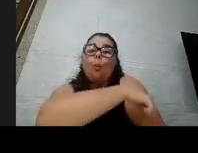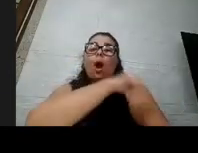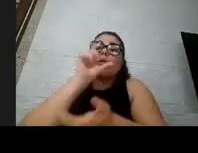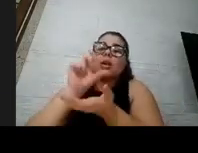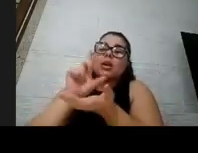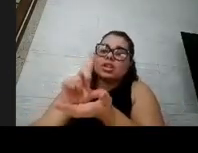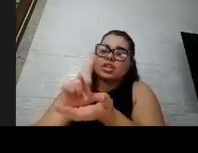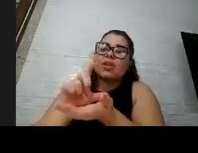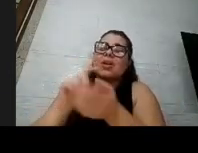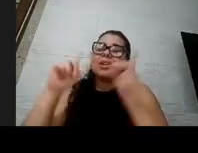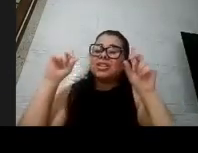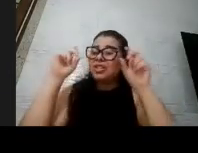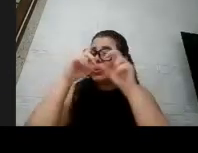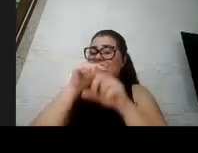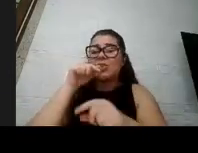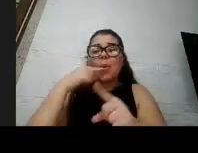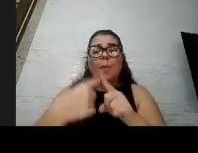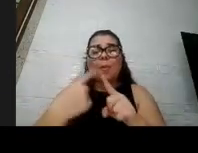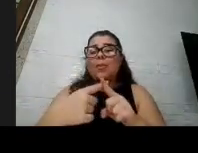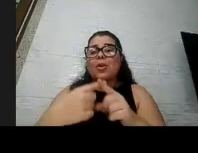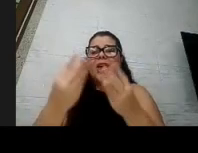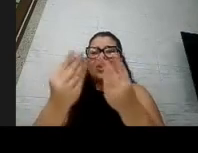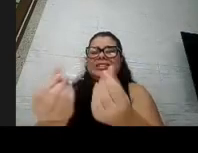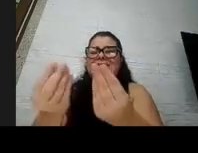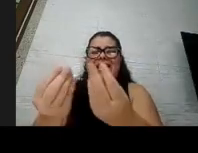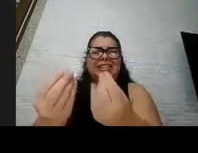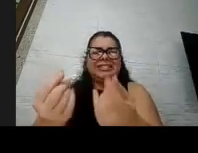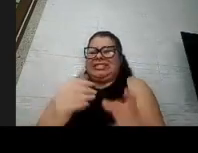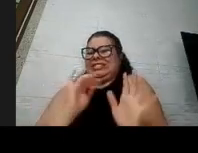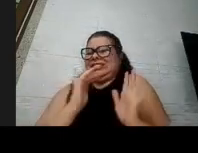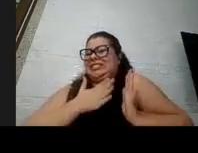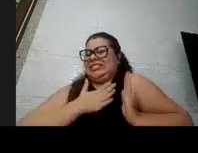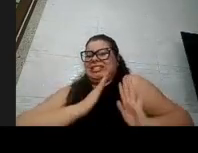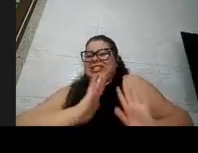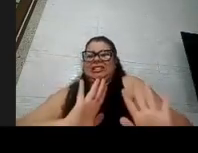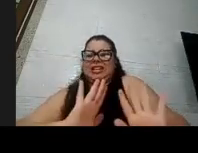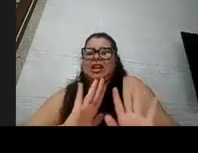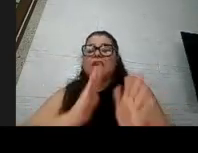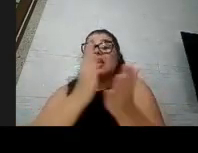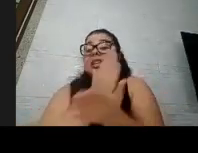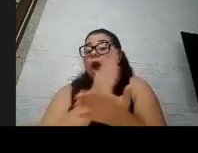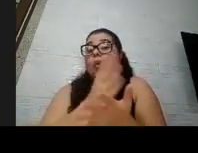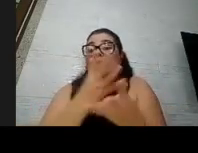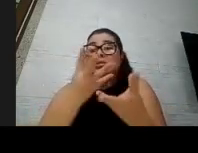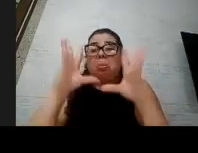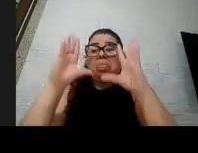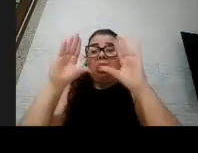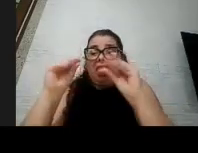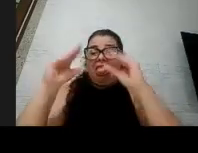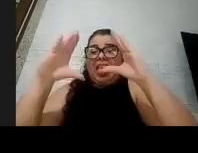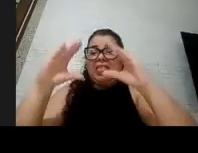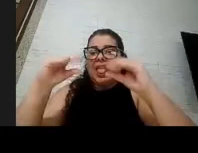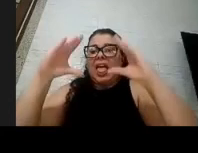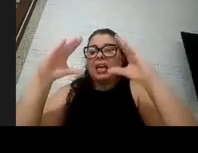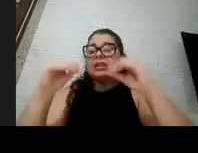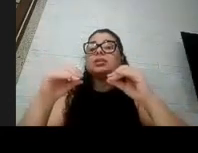ela se incomodou muito com a textura no começo sim e alguns são bem grudentos né e aí a gente fez